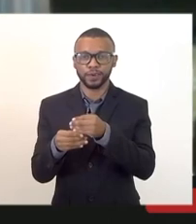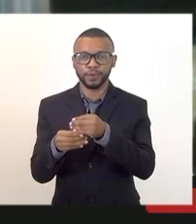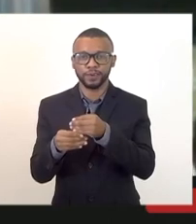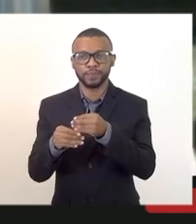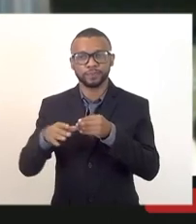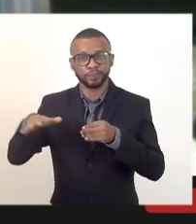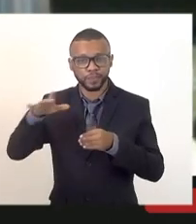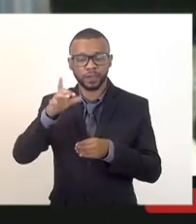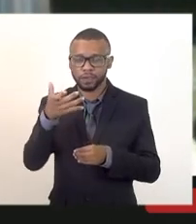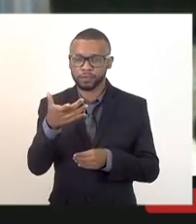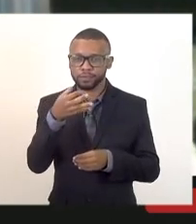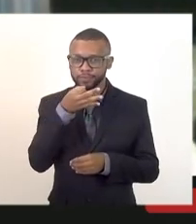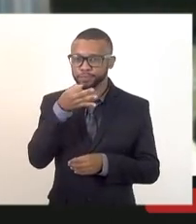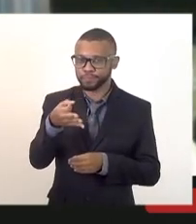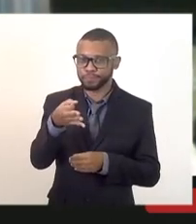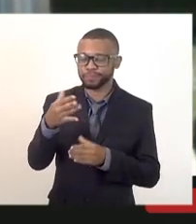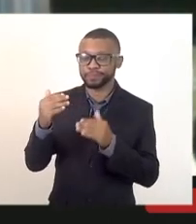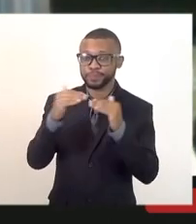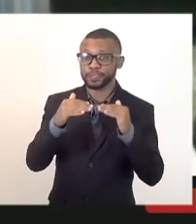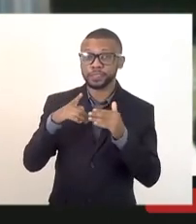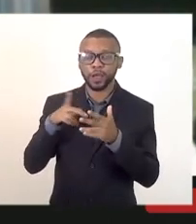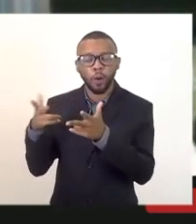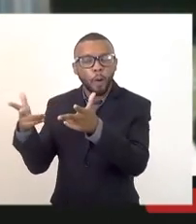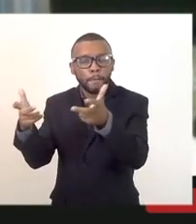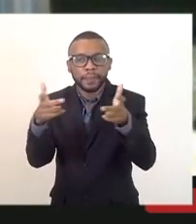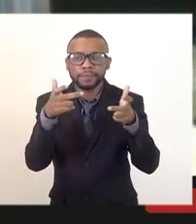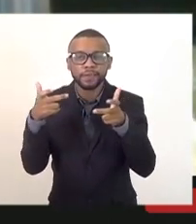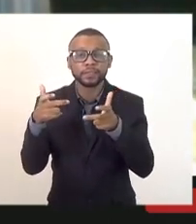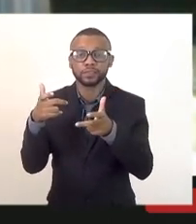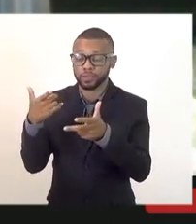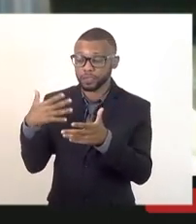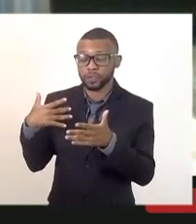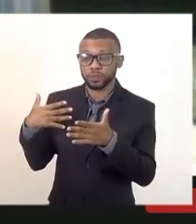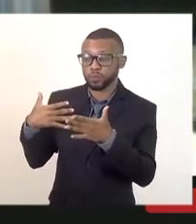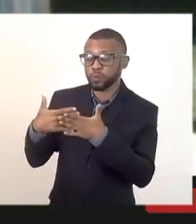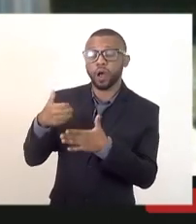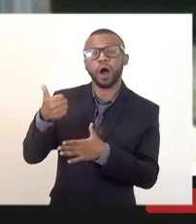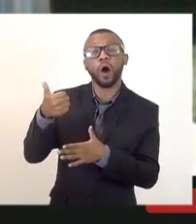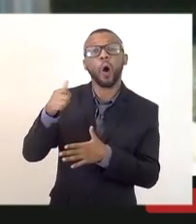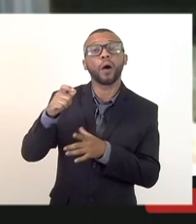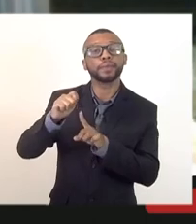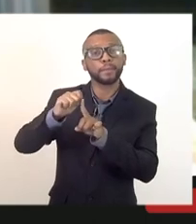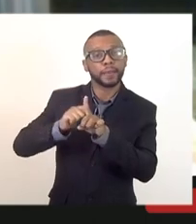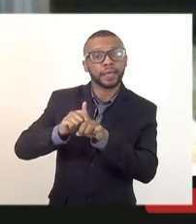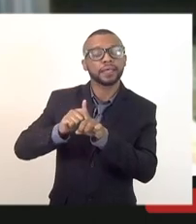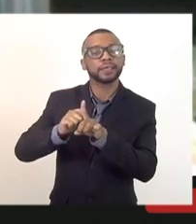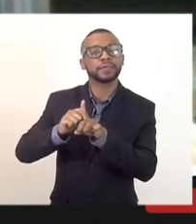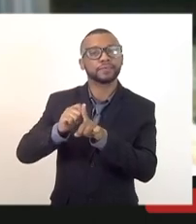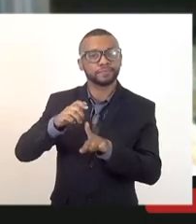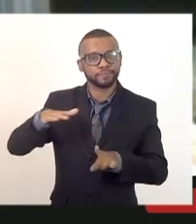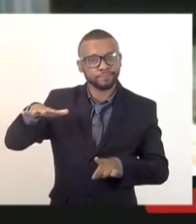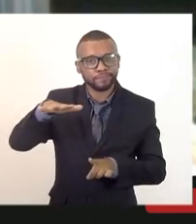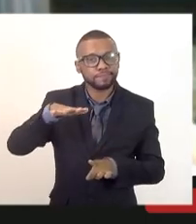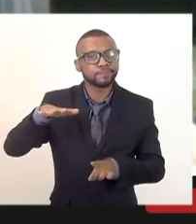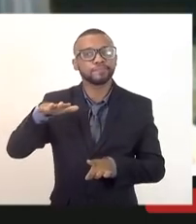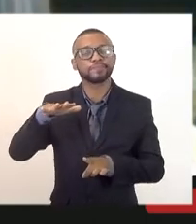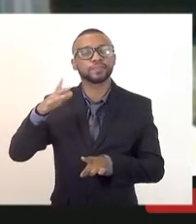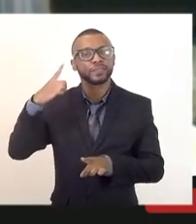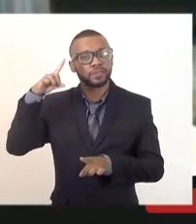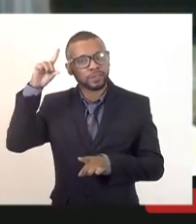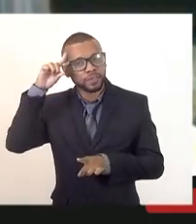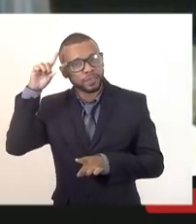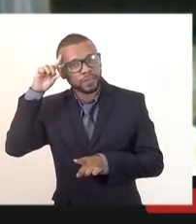eu tenho observado estou aqui há 11 meses no comando da corporação diariamente esses